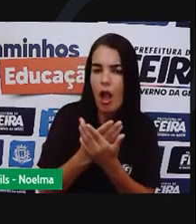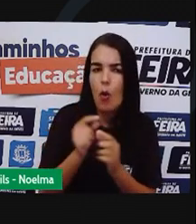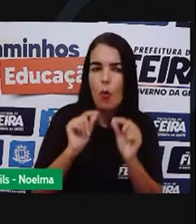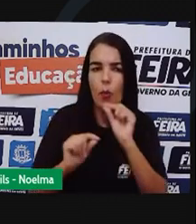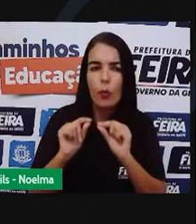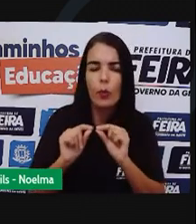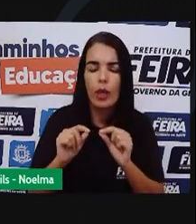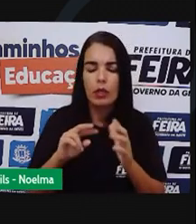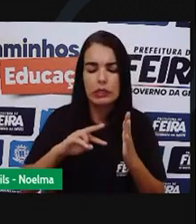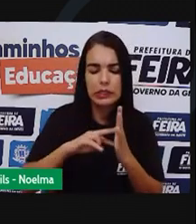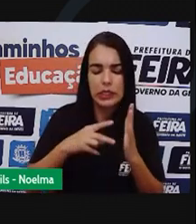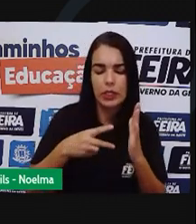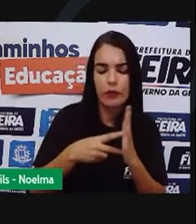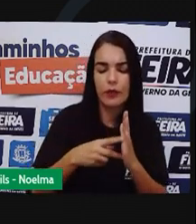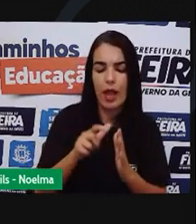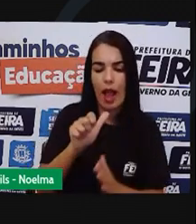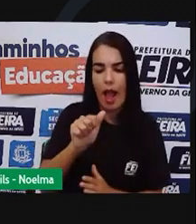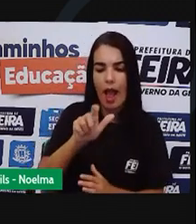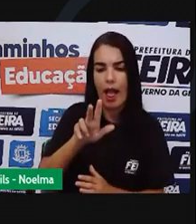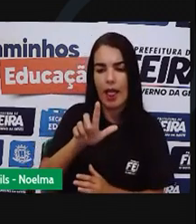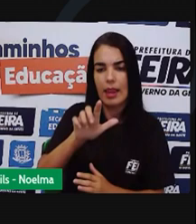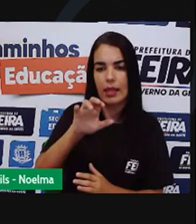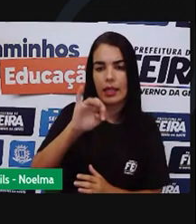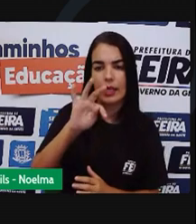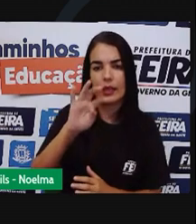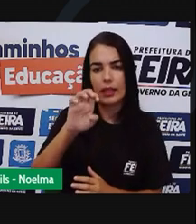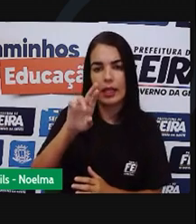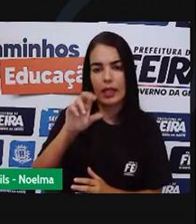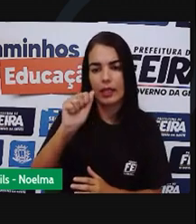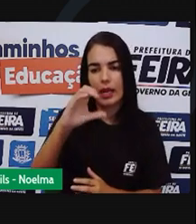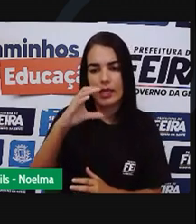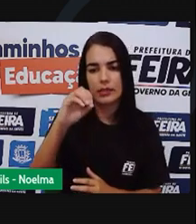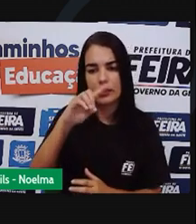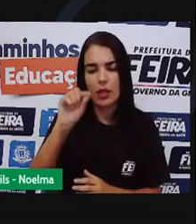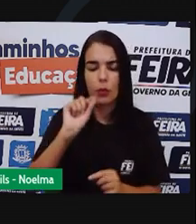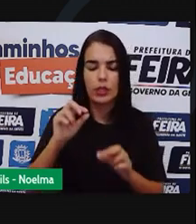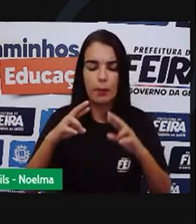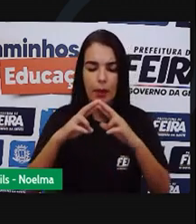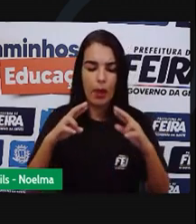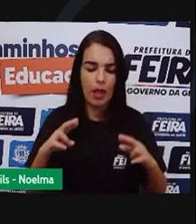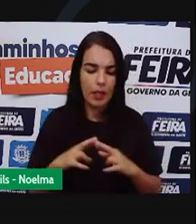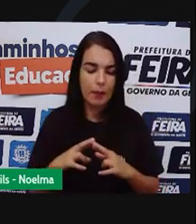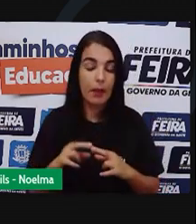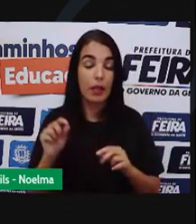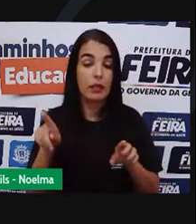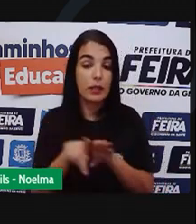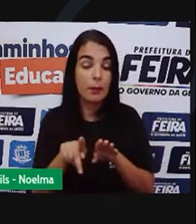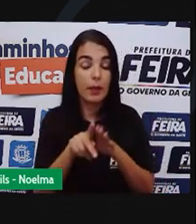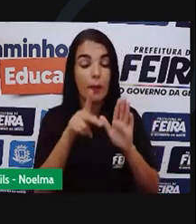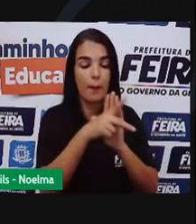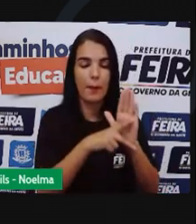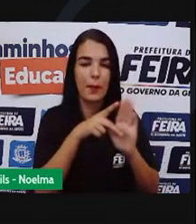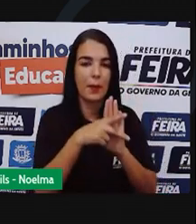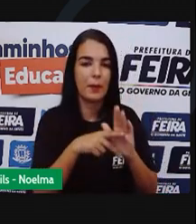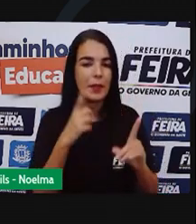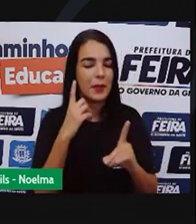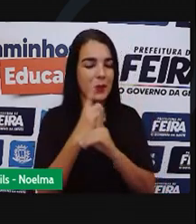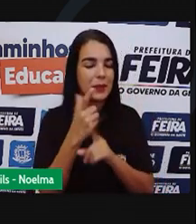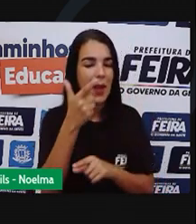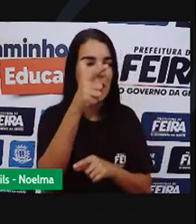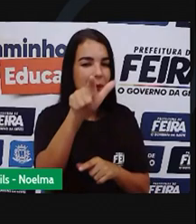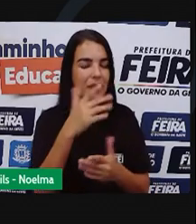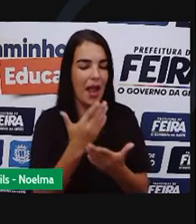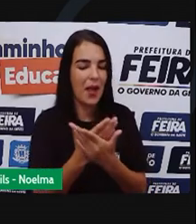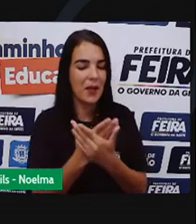consiste Uma literação E uma rima E entendido também O que é um poema A gente se encontra Numa próxima aula